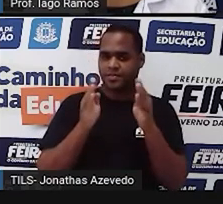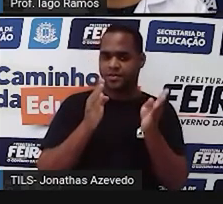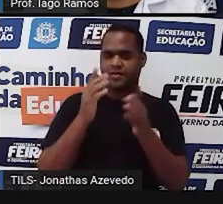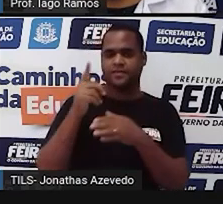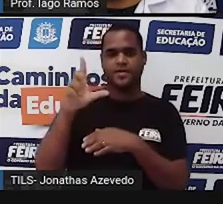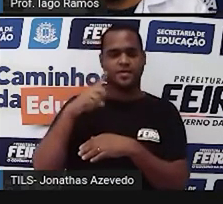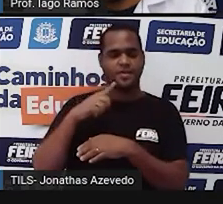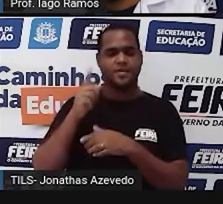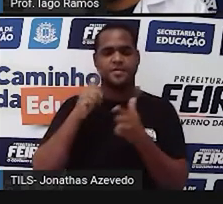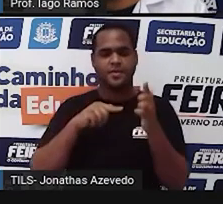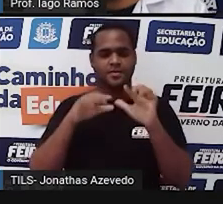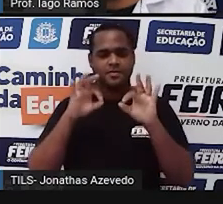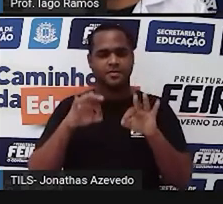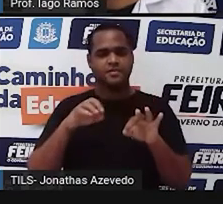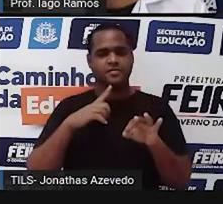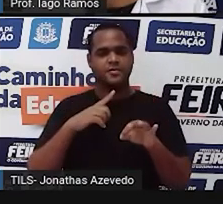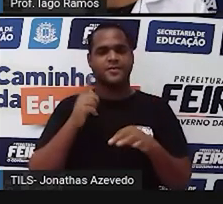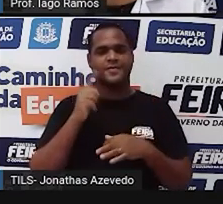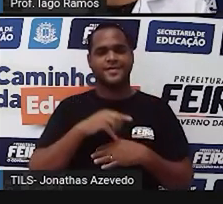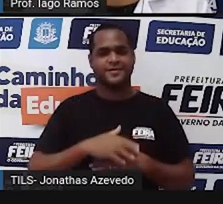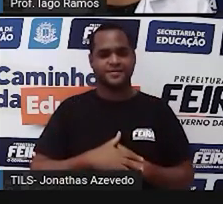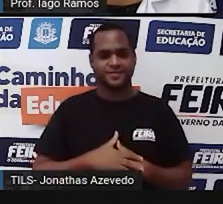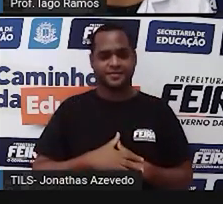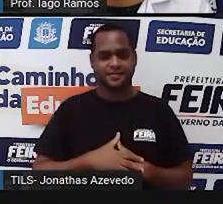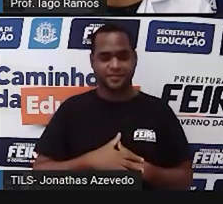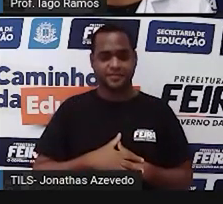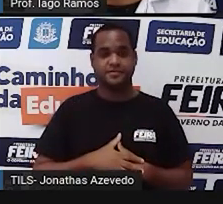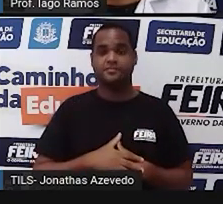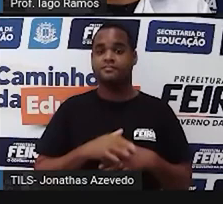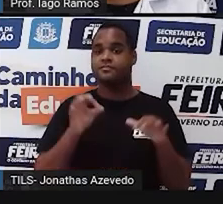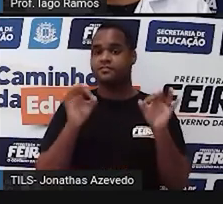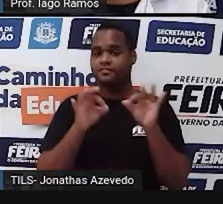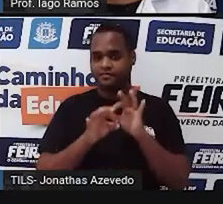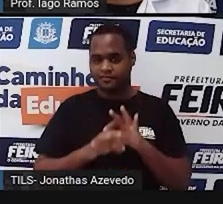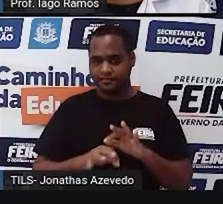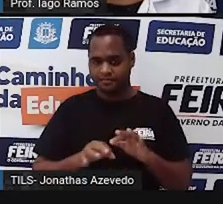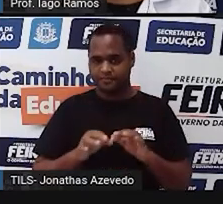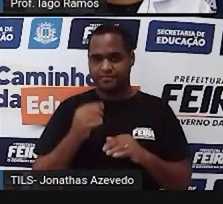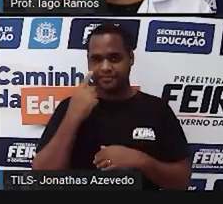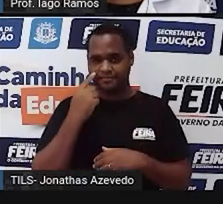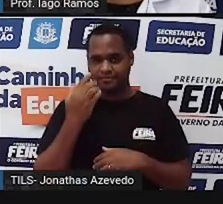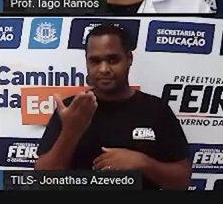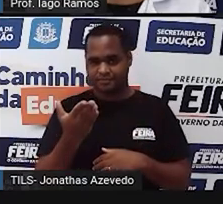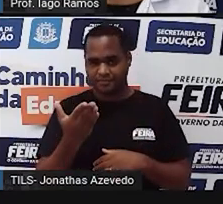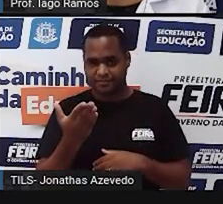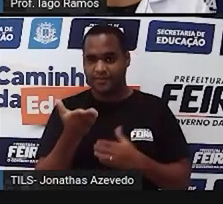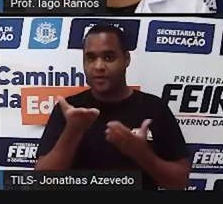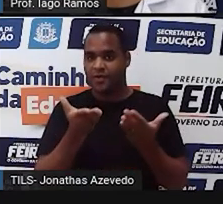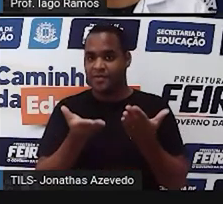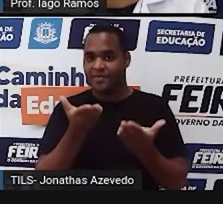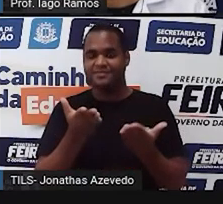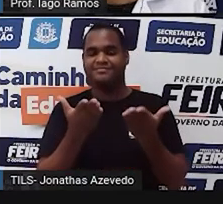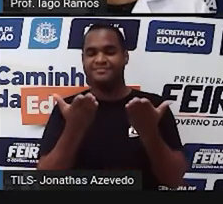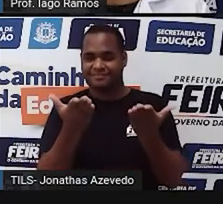vai precisar cumprir, certo? Cumprindo essa, olha só, uma balança aí,